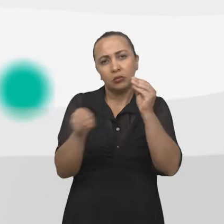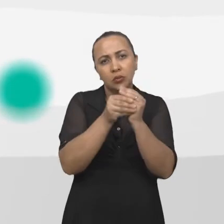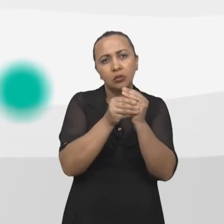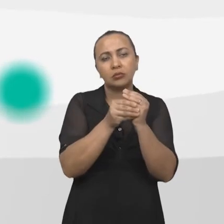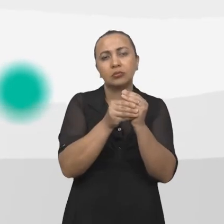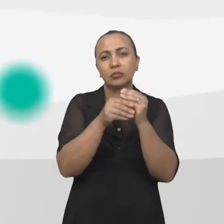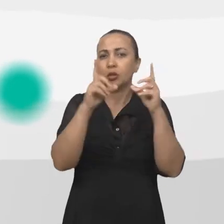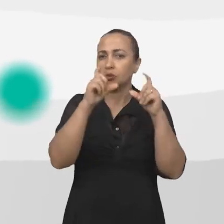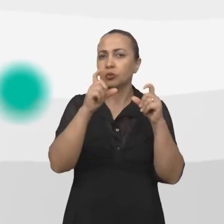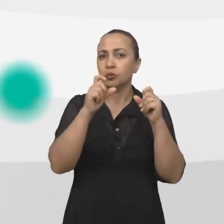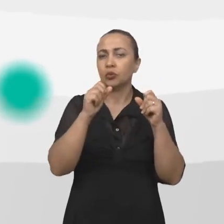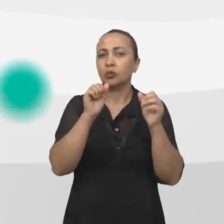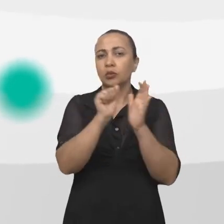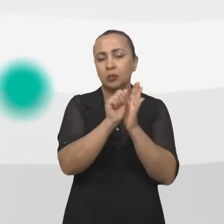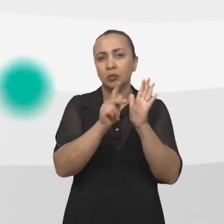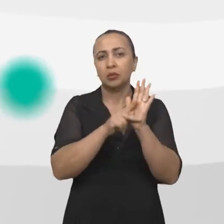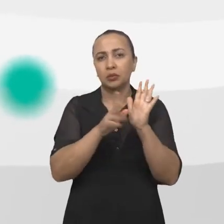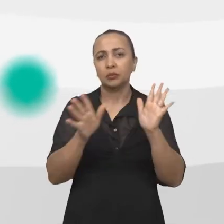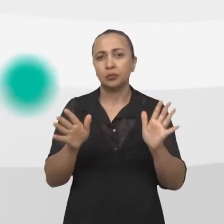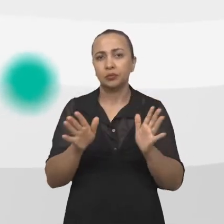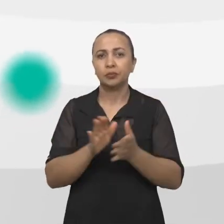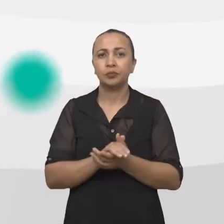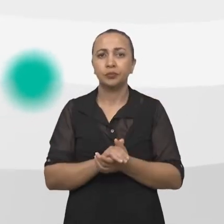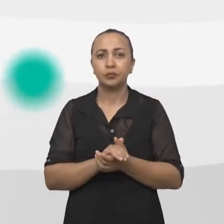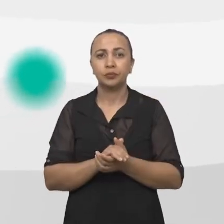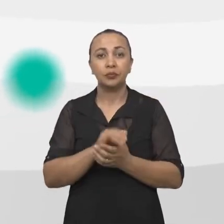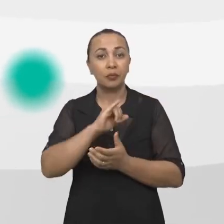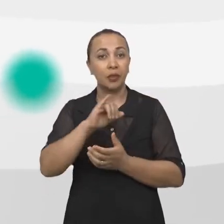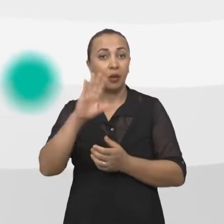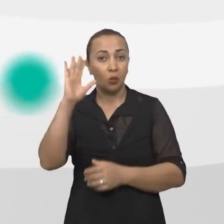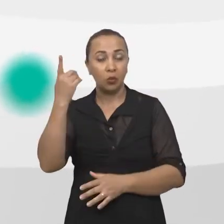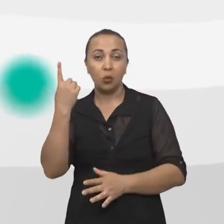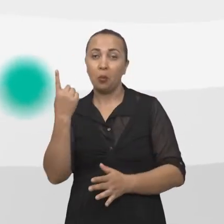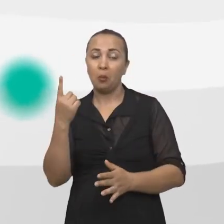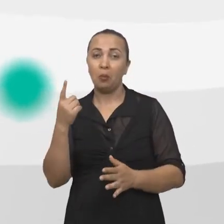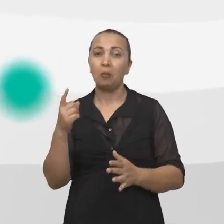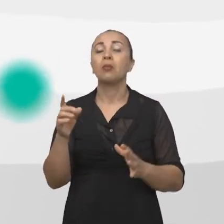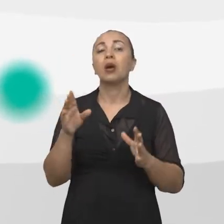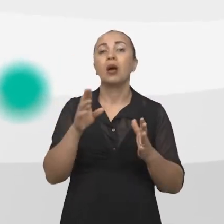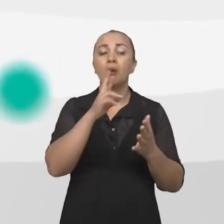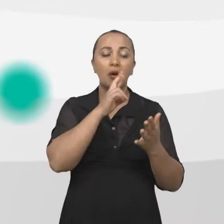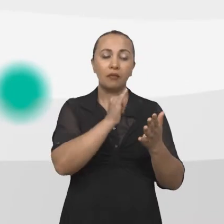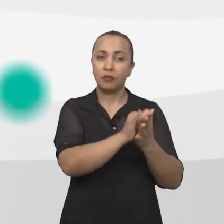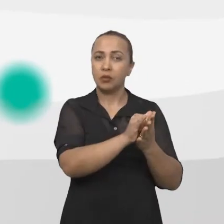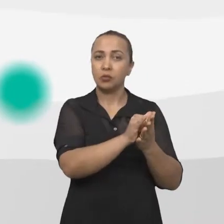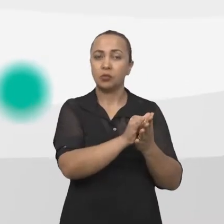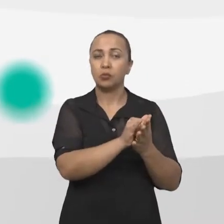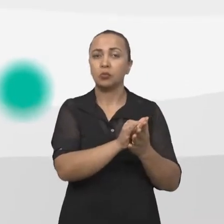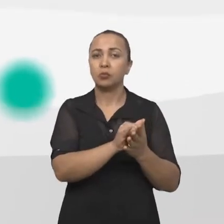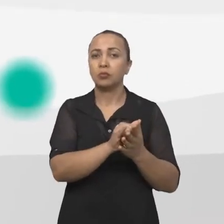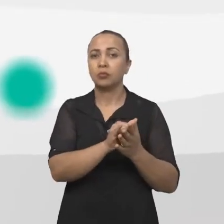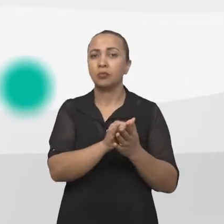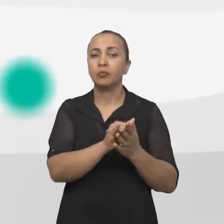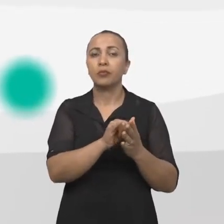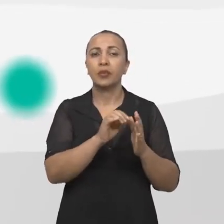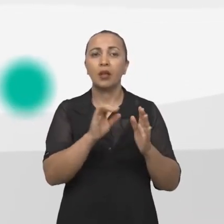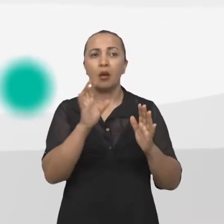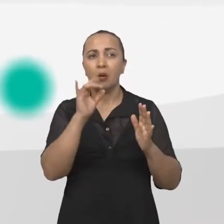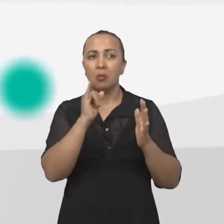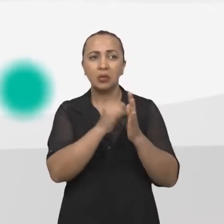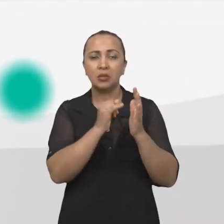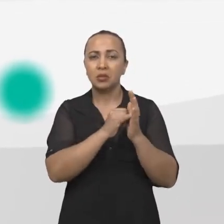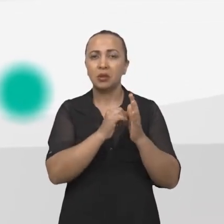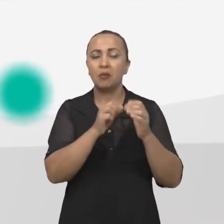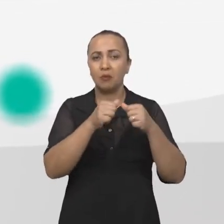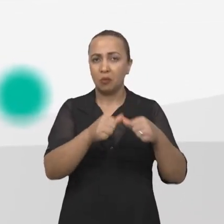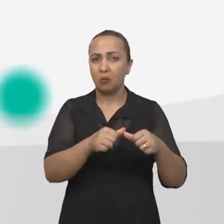essas fotos à ocorrência. Uma vez que a ocorrência é fechada, essa ocorrência agora